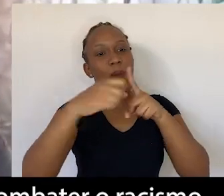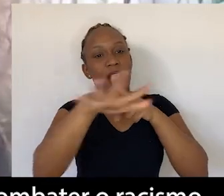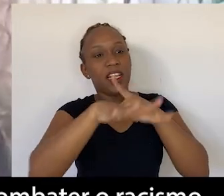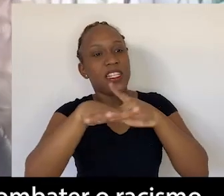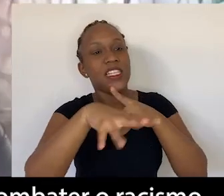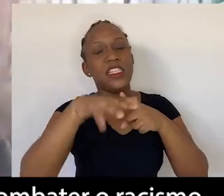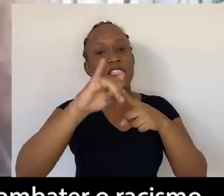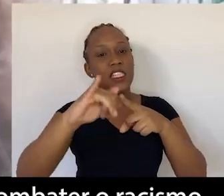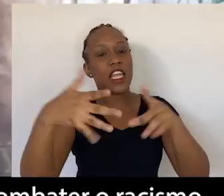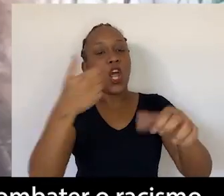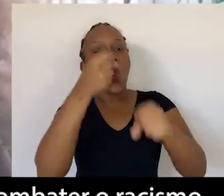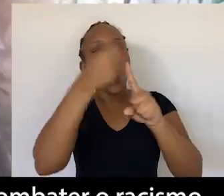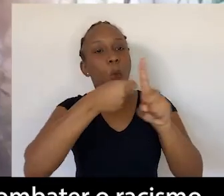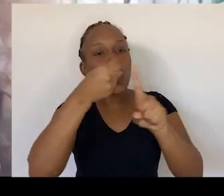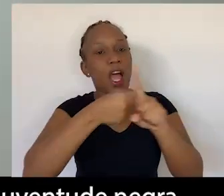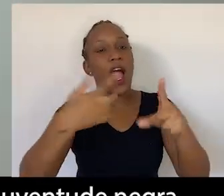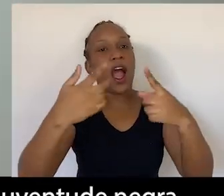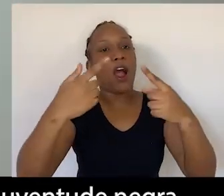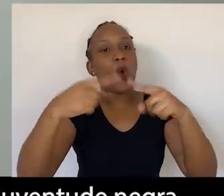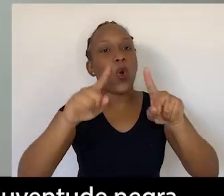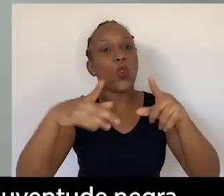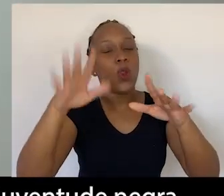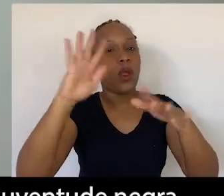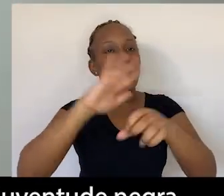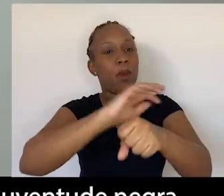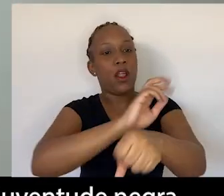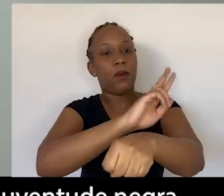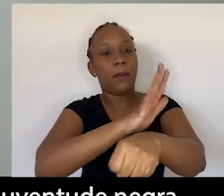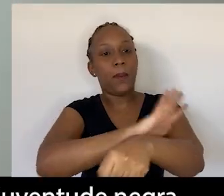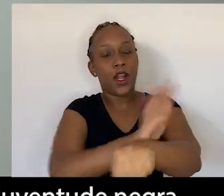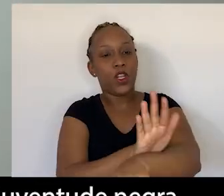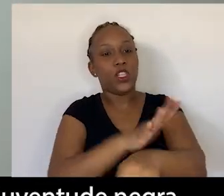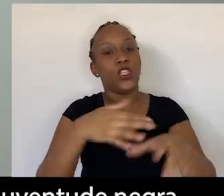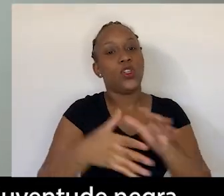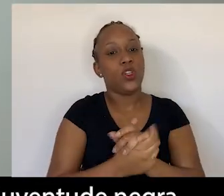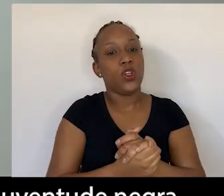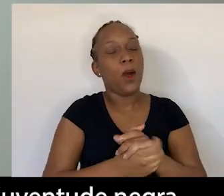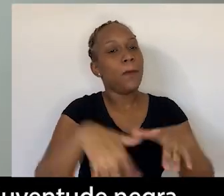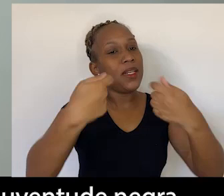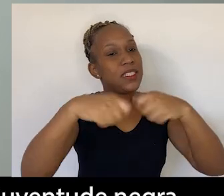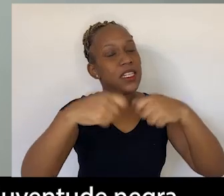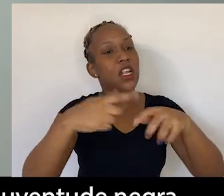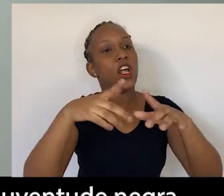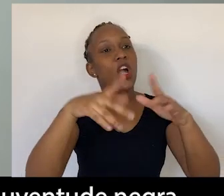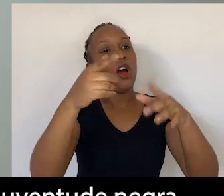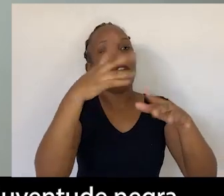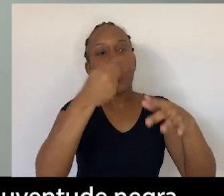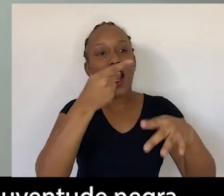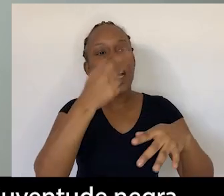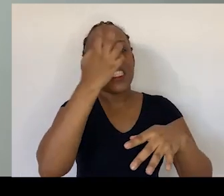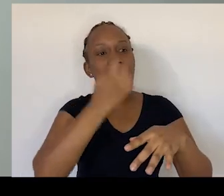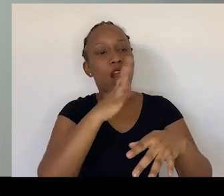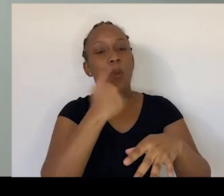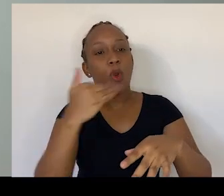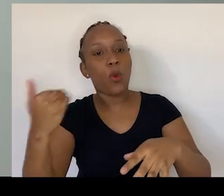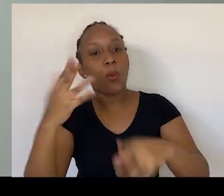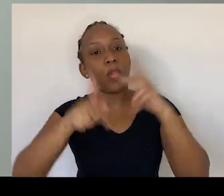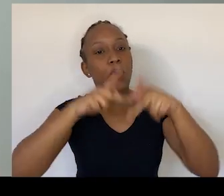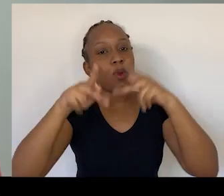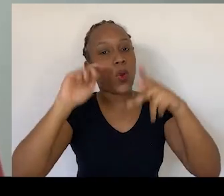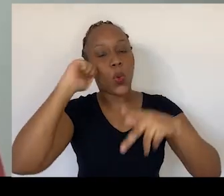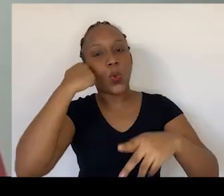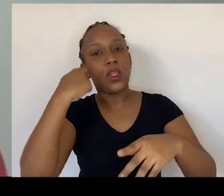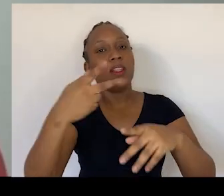brasileira sem combater o racismo. Precisamos enfrentar com seriedade o genocídio da juventude negra e nos